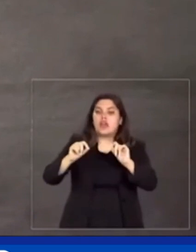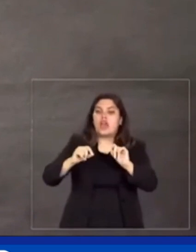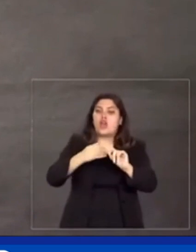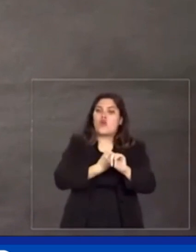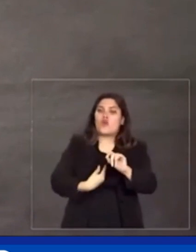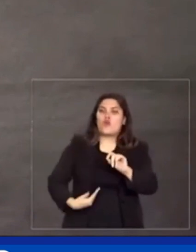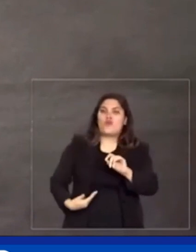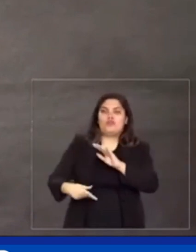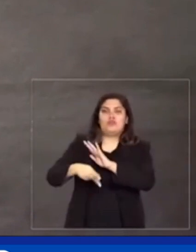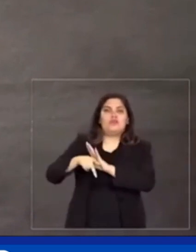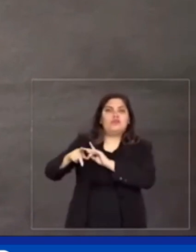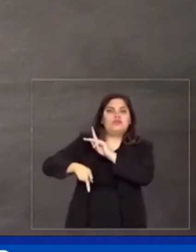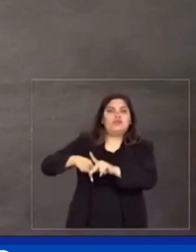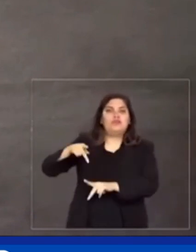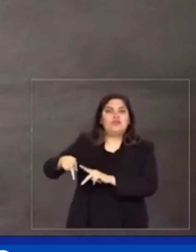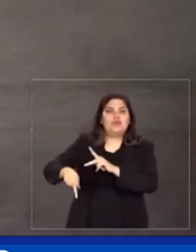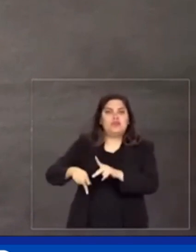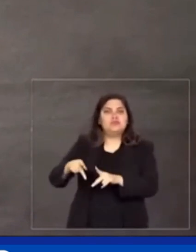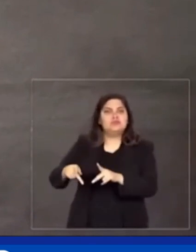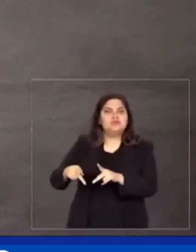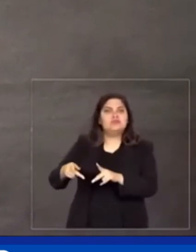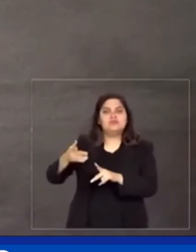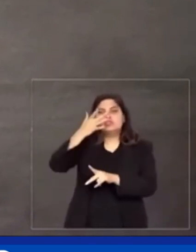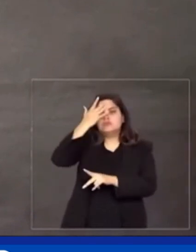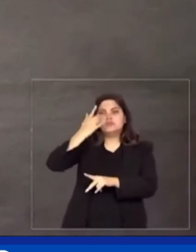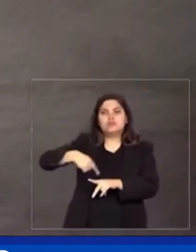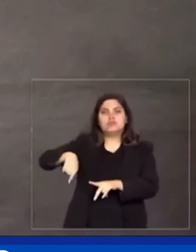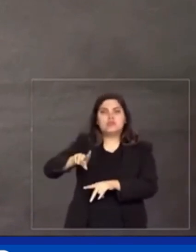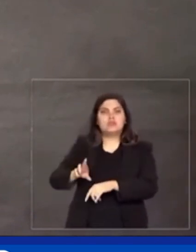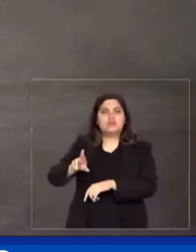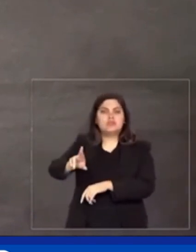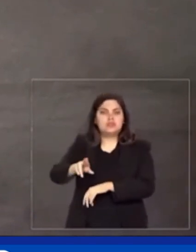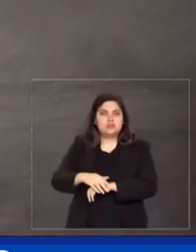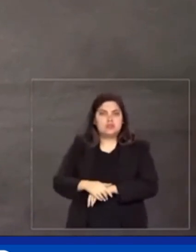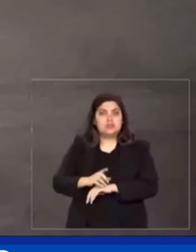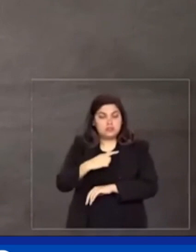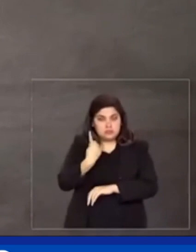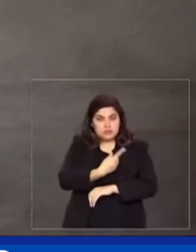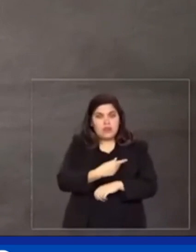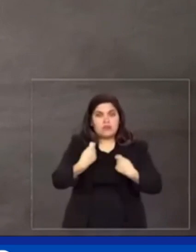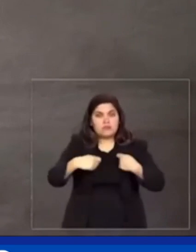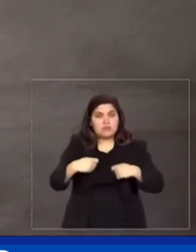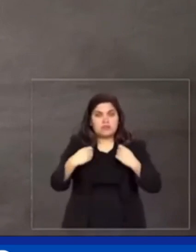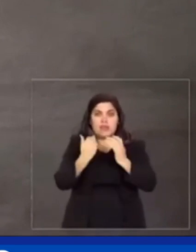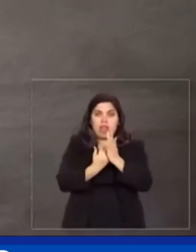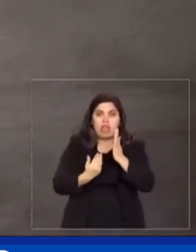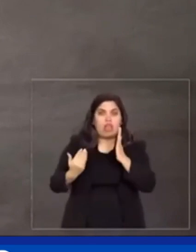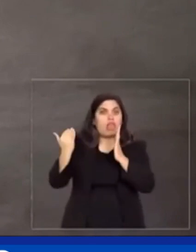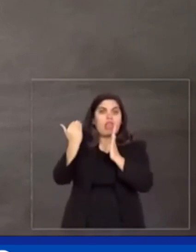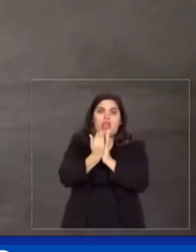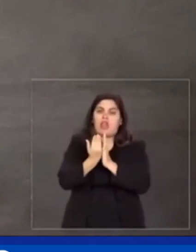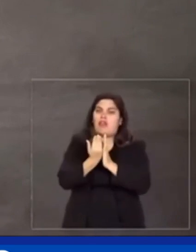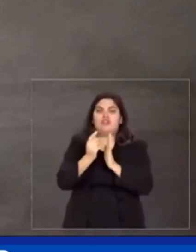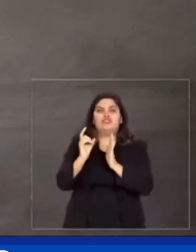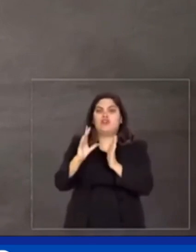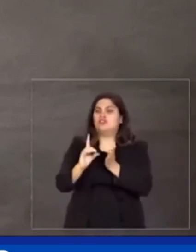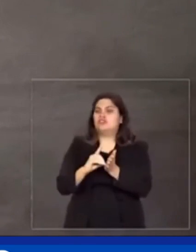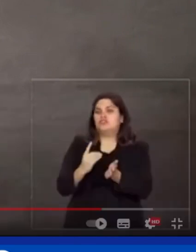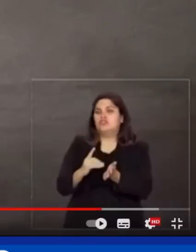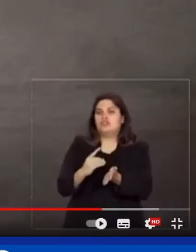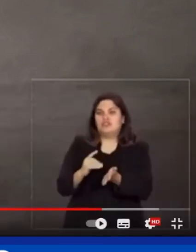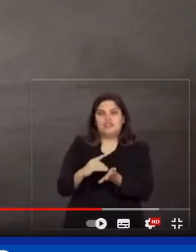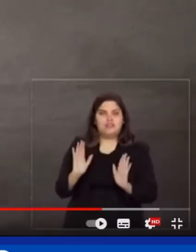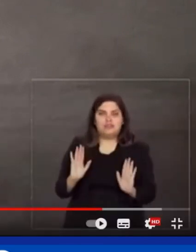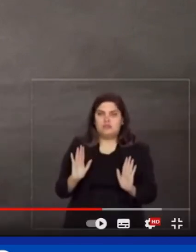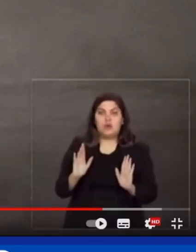do povo por meio da eleição de seus representantes mas precisamos ir além dos dicionários o povo quer